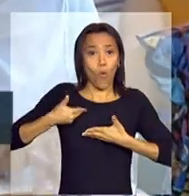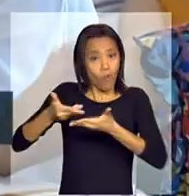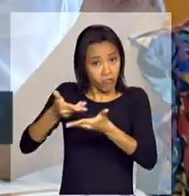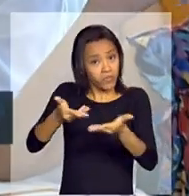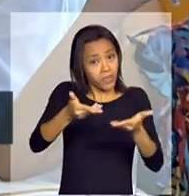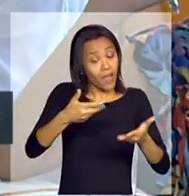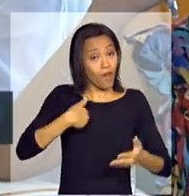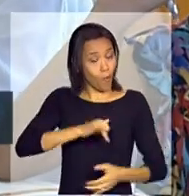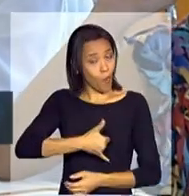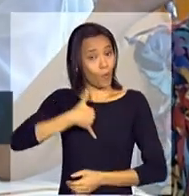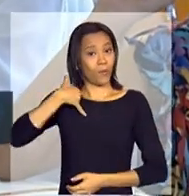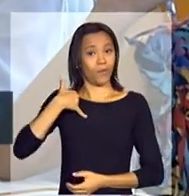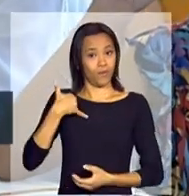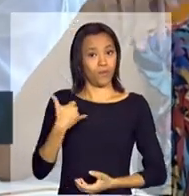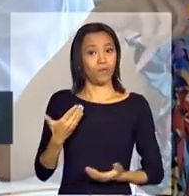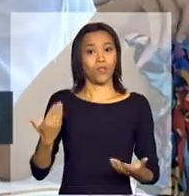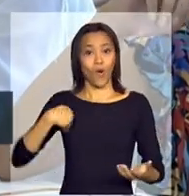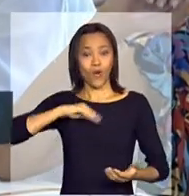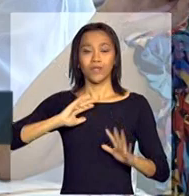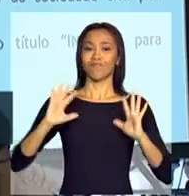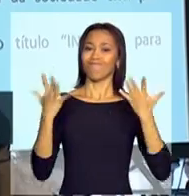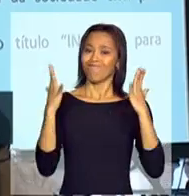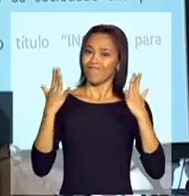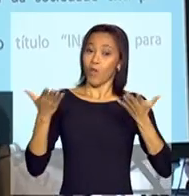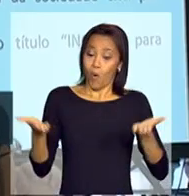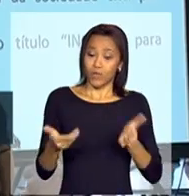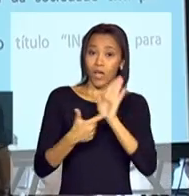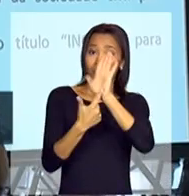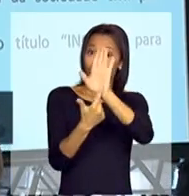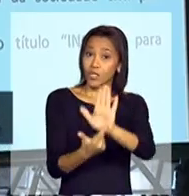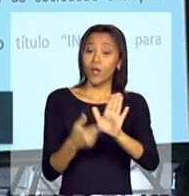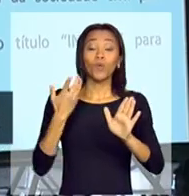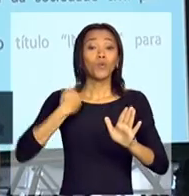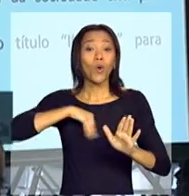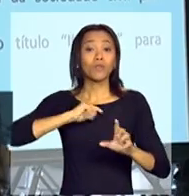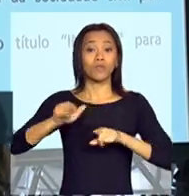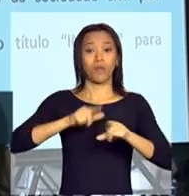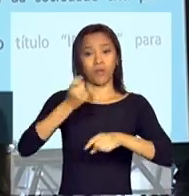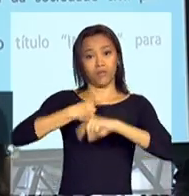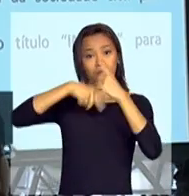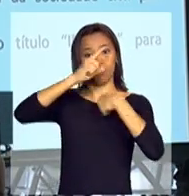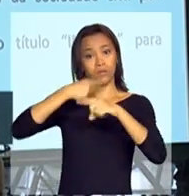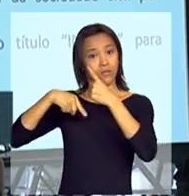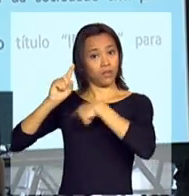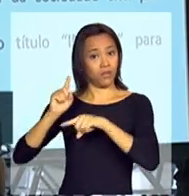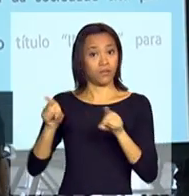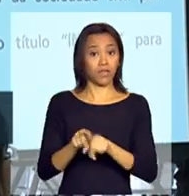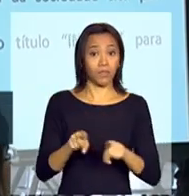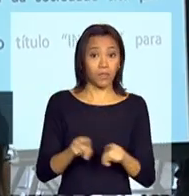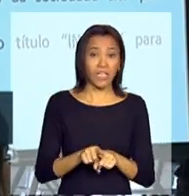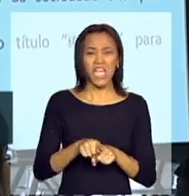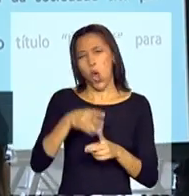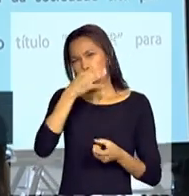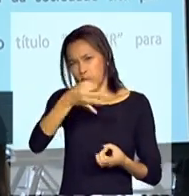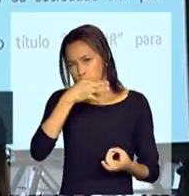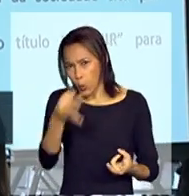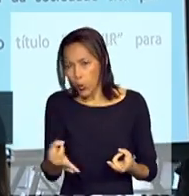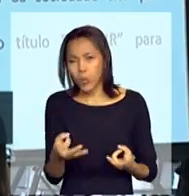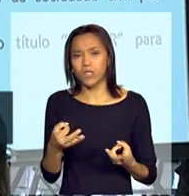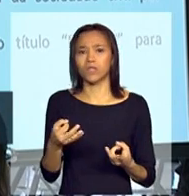orgulho poder estar comemorando e apresentando as nossas realizações e ouvindo, como disse o Gilberto, críticas,